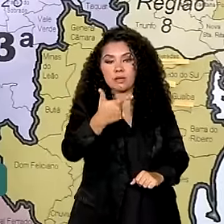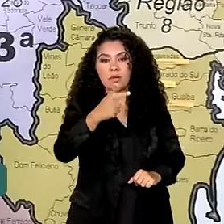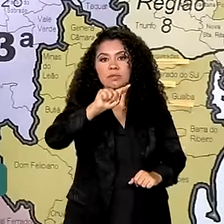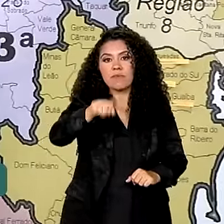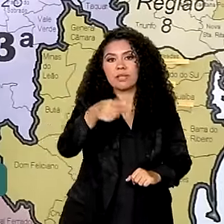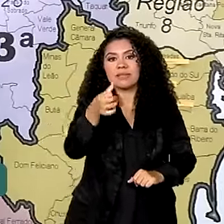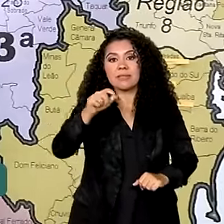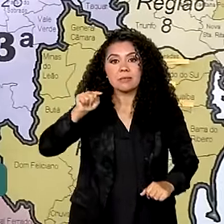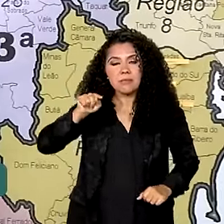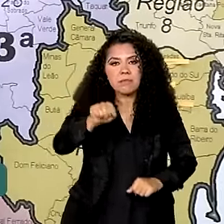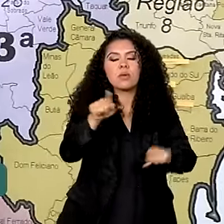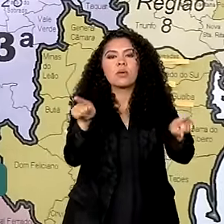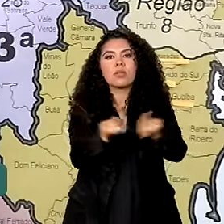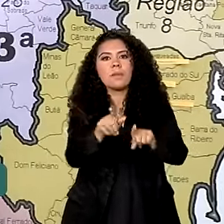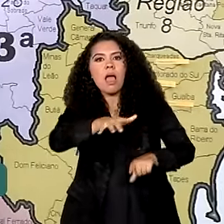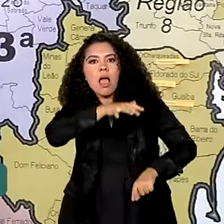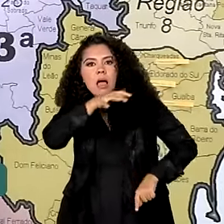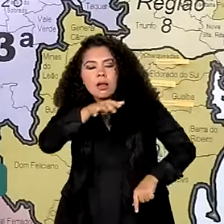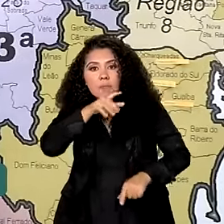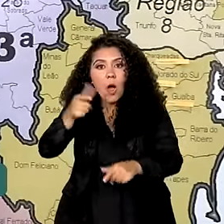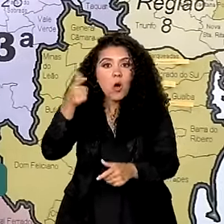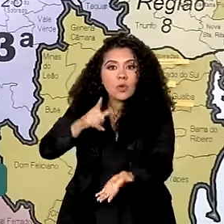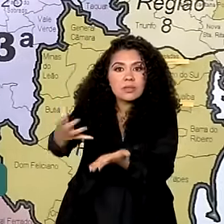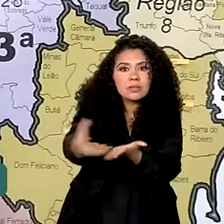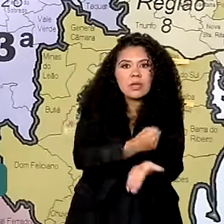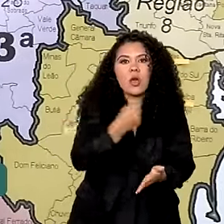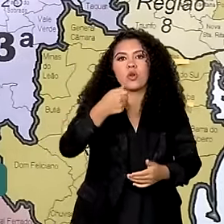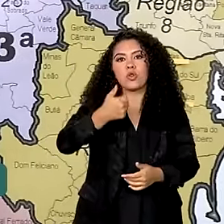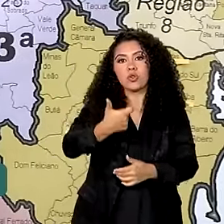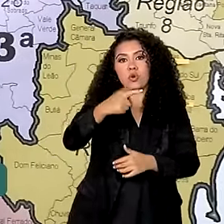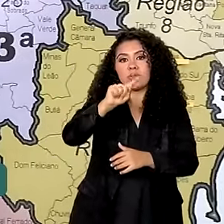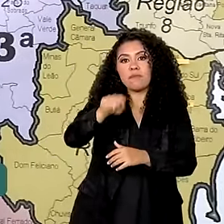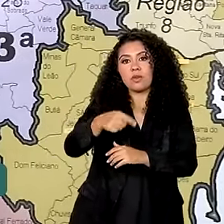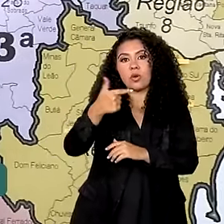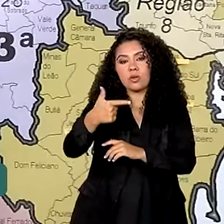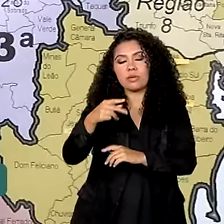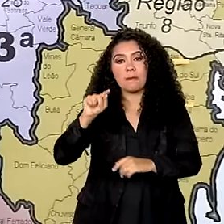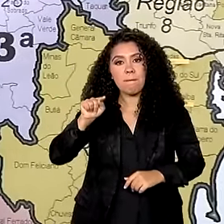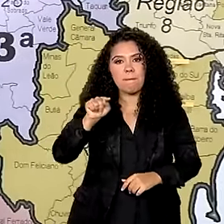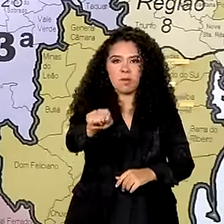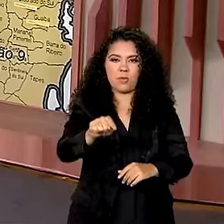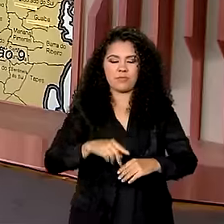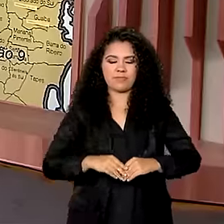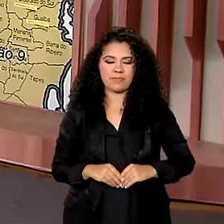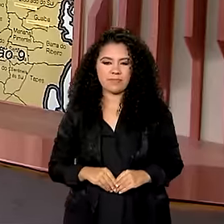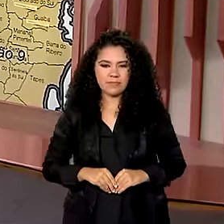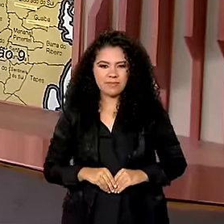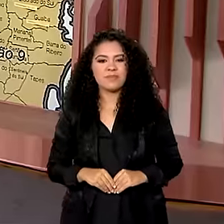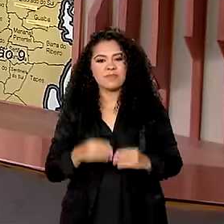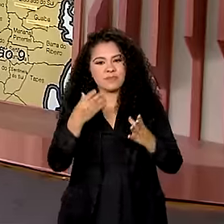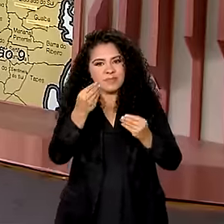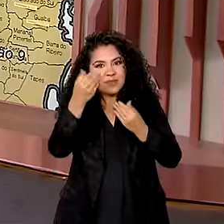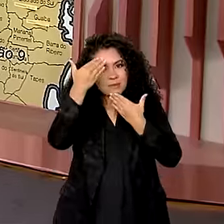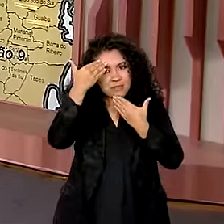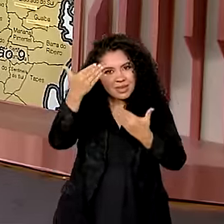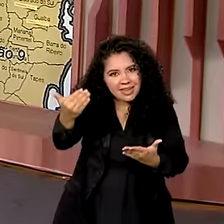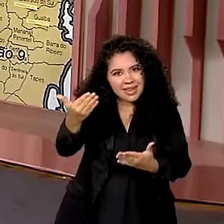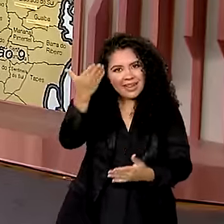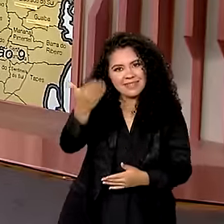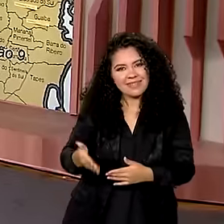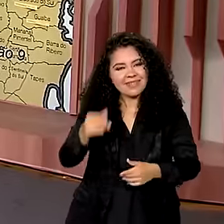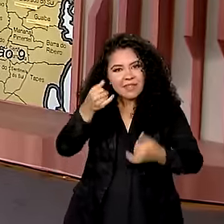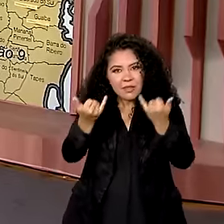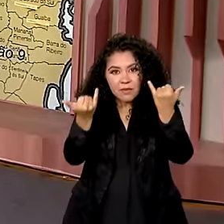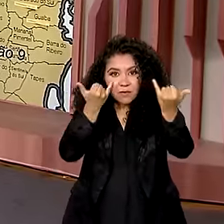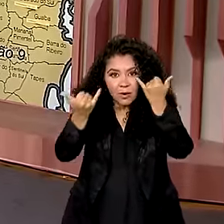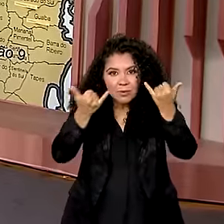e o de animais resgatados 12,2 mil. Eu volto com você, Renata. Tá certo, Luciana. Muito obrigada pelas